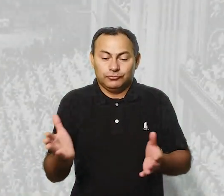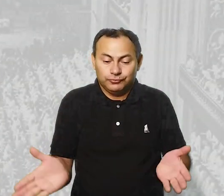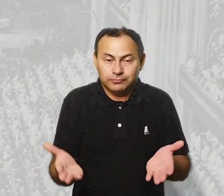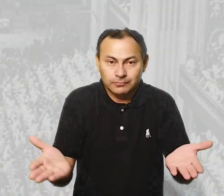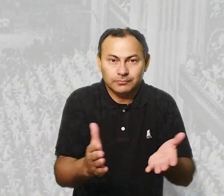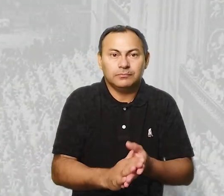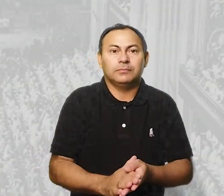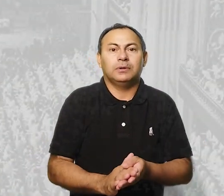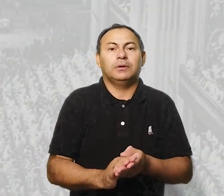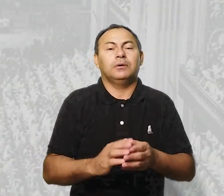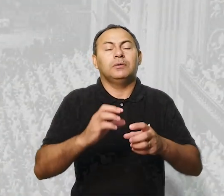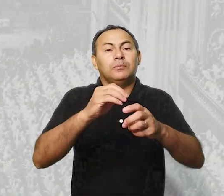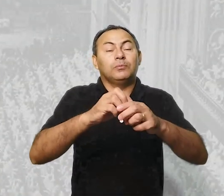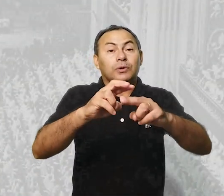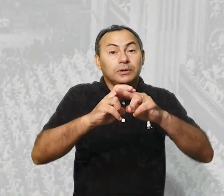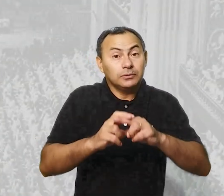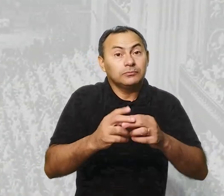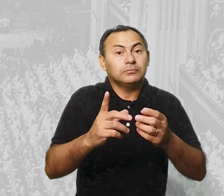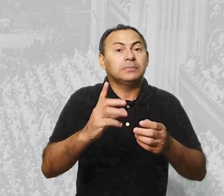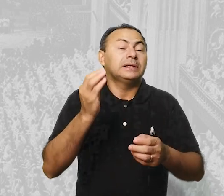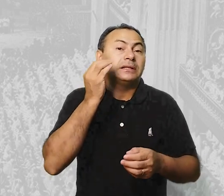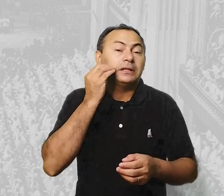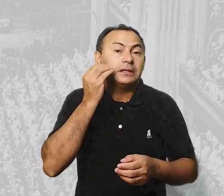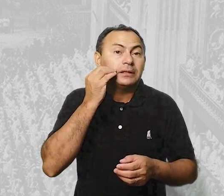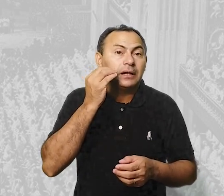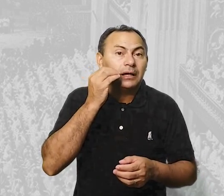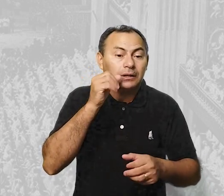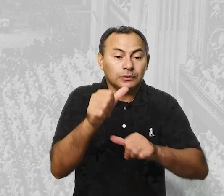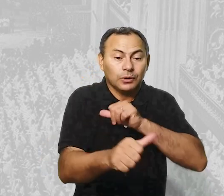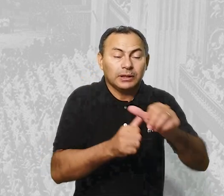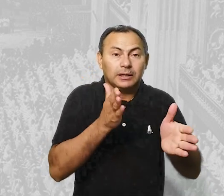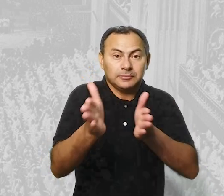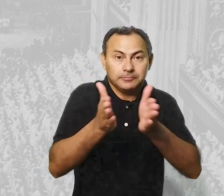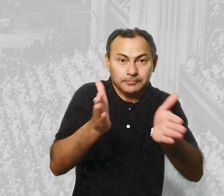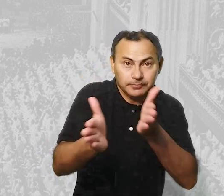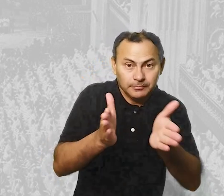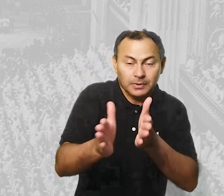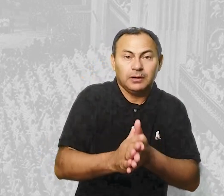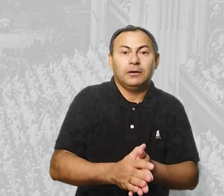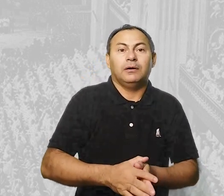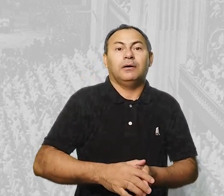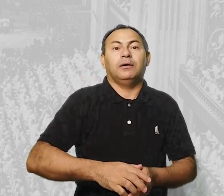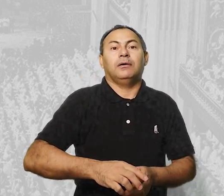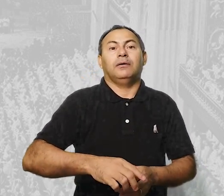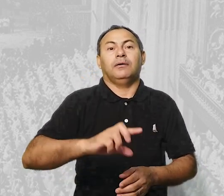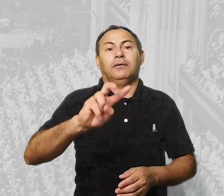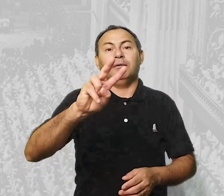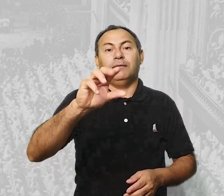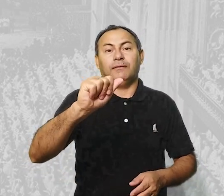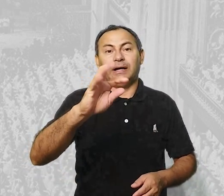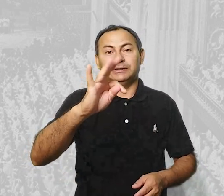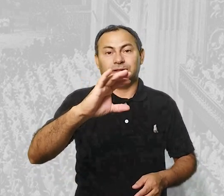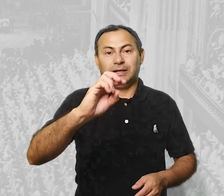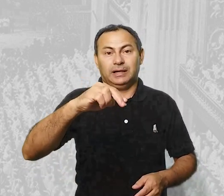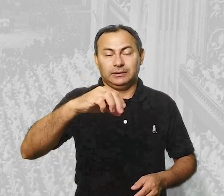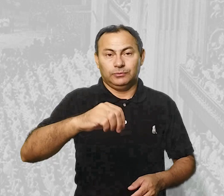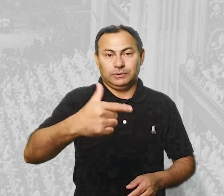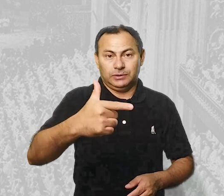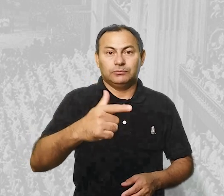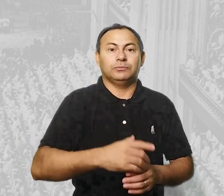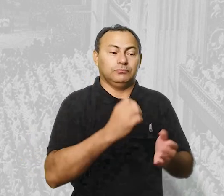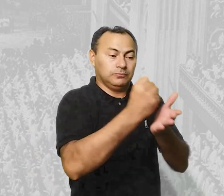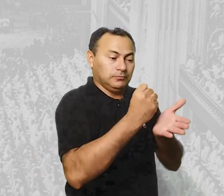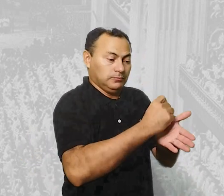É oportuno, portanto, tentar tornar acessível no Vaticano II e seus documentos, também